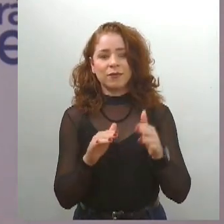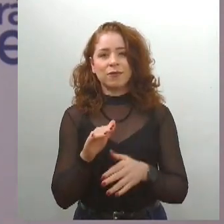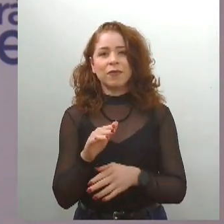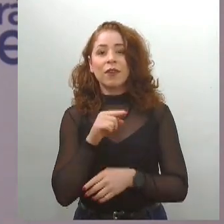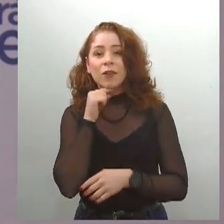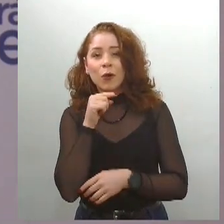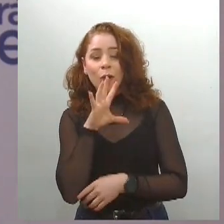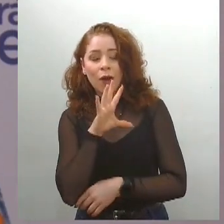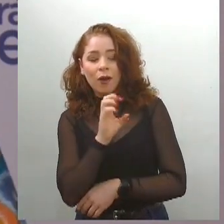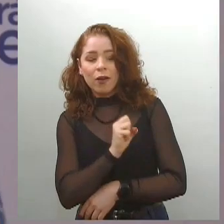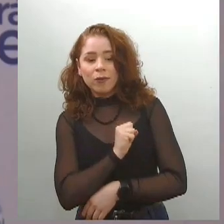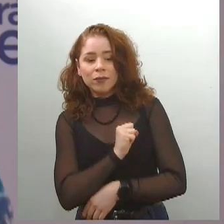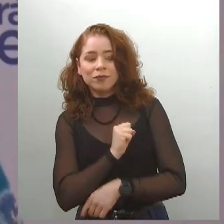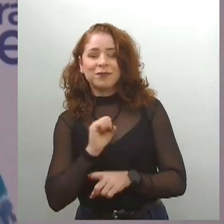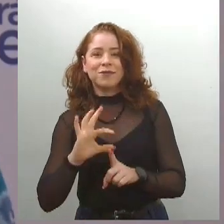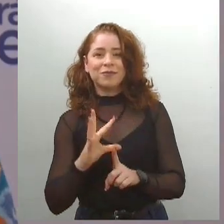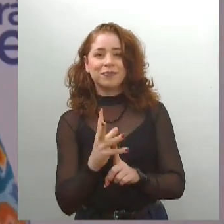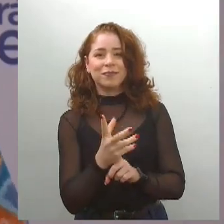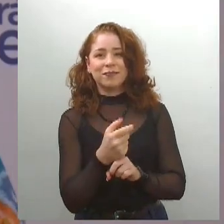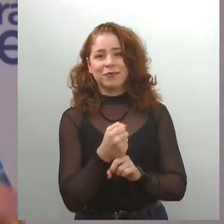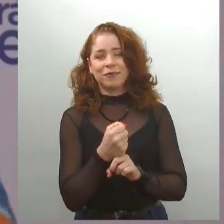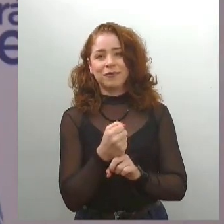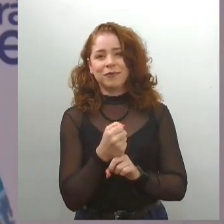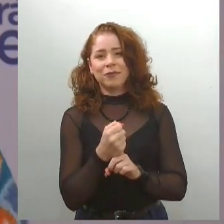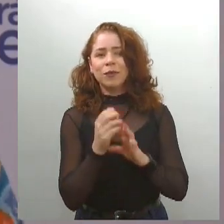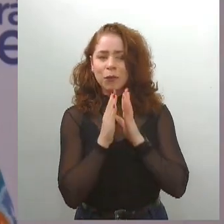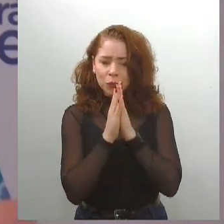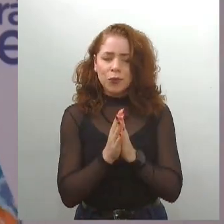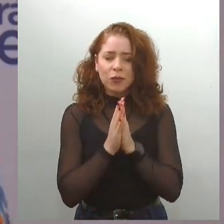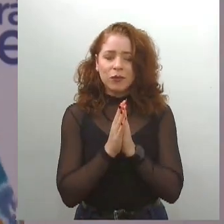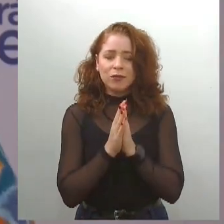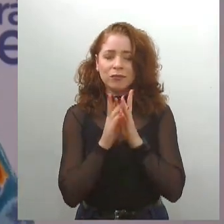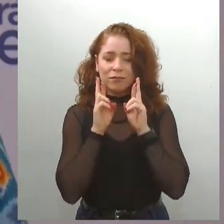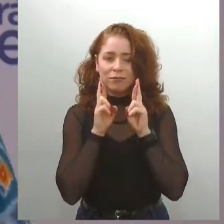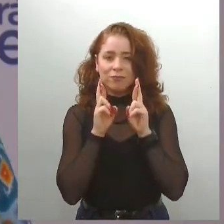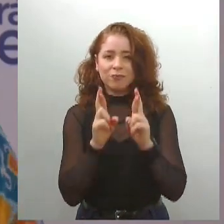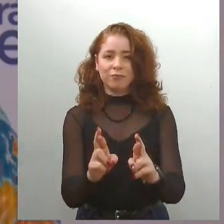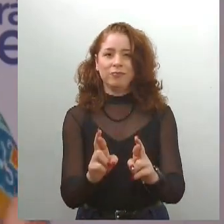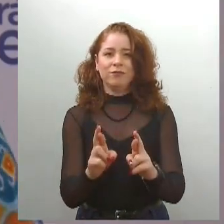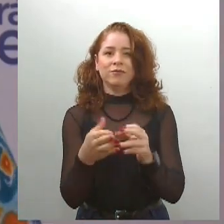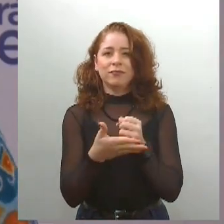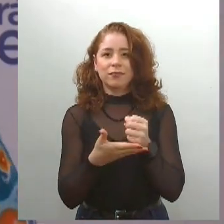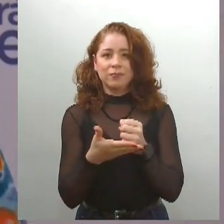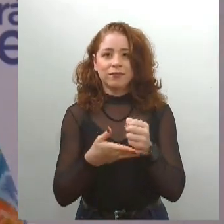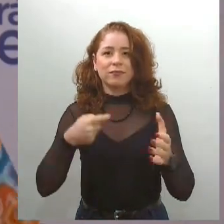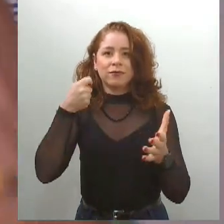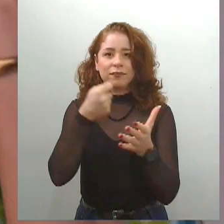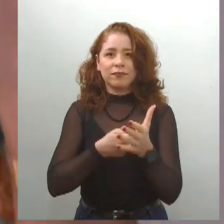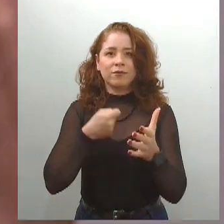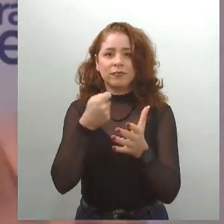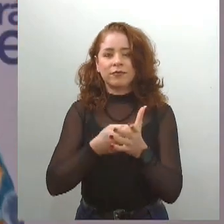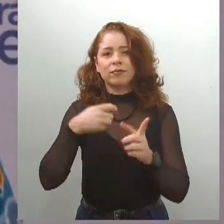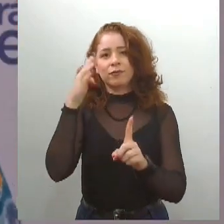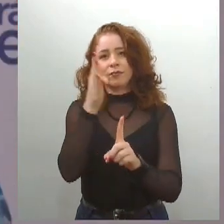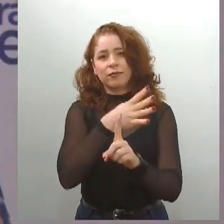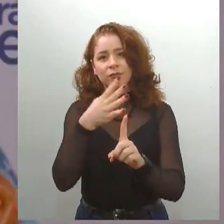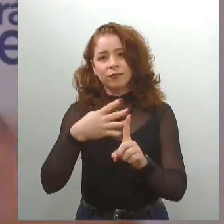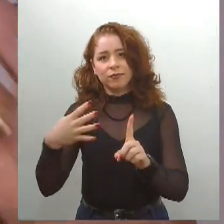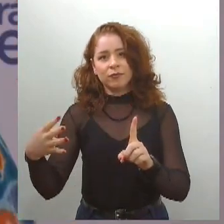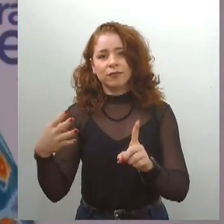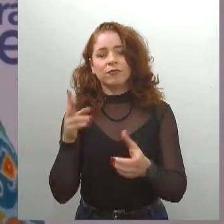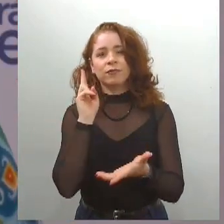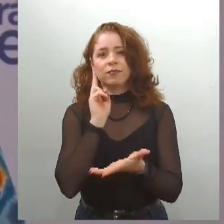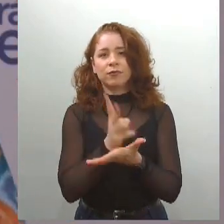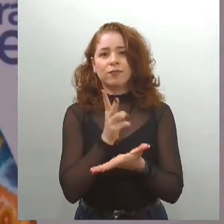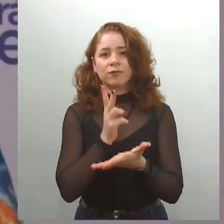de acolher, que pelo menos respeite, que a base, né, da luta LGBT, o fato da gente lutar por orgulho,